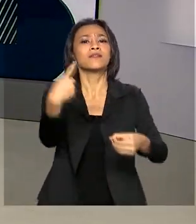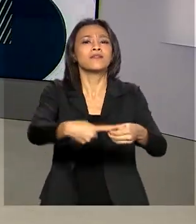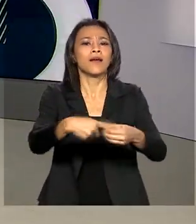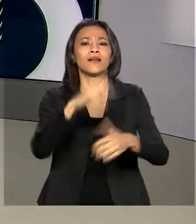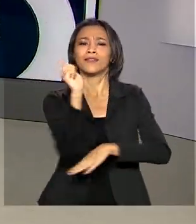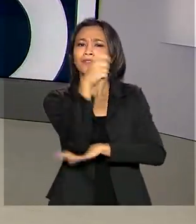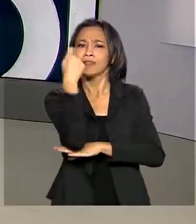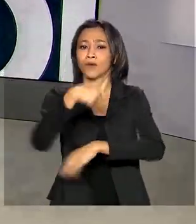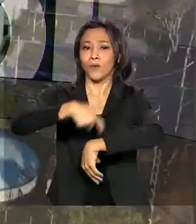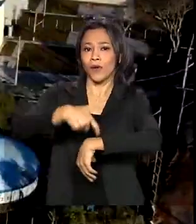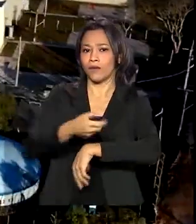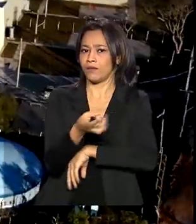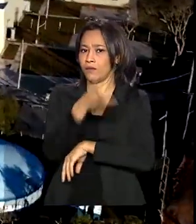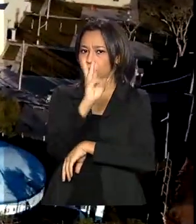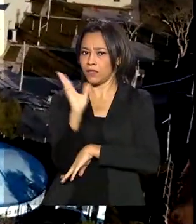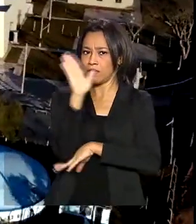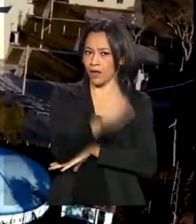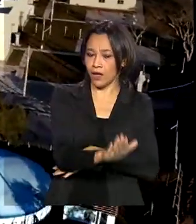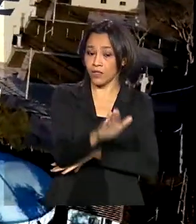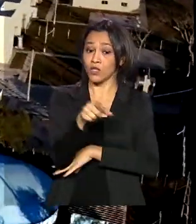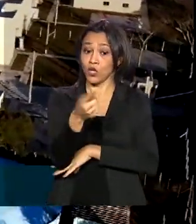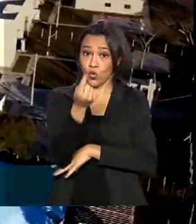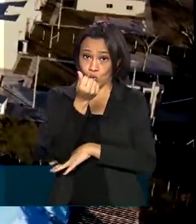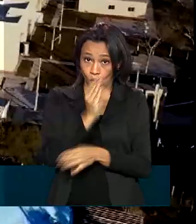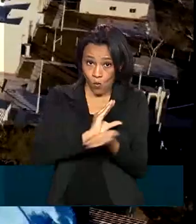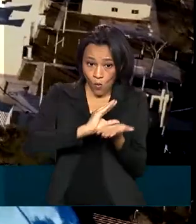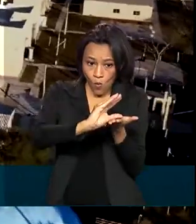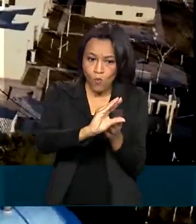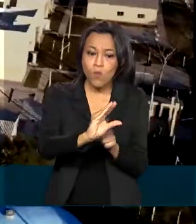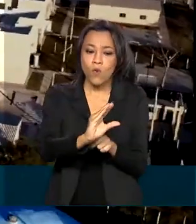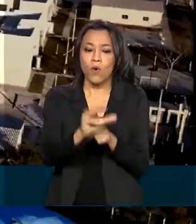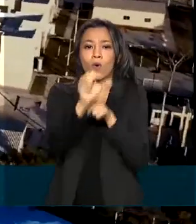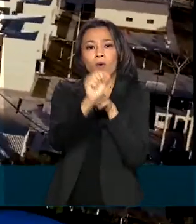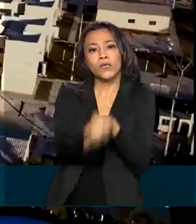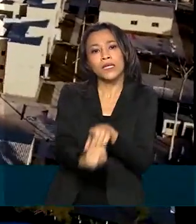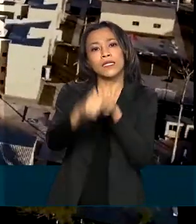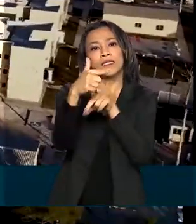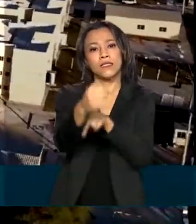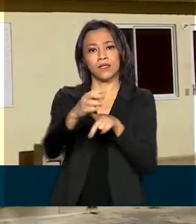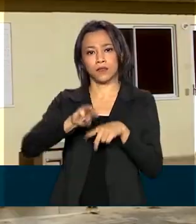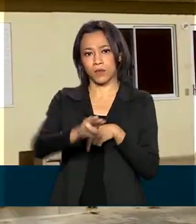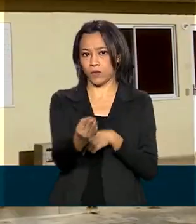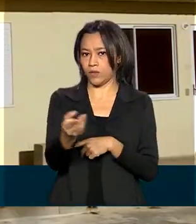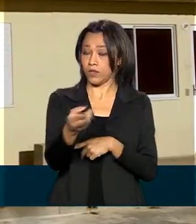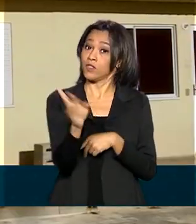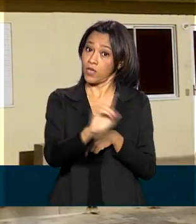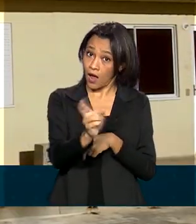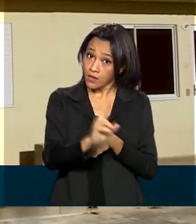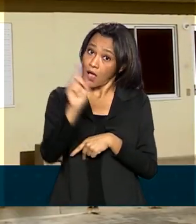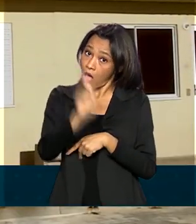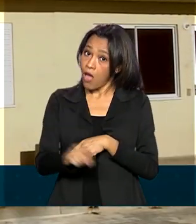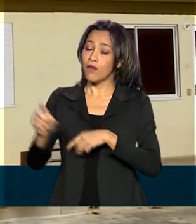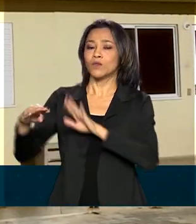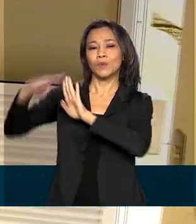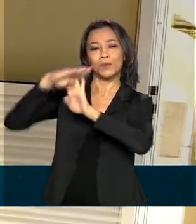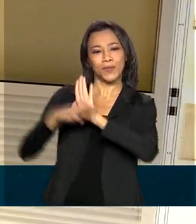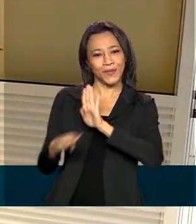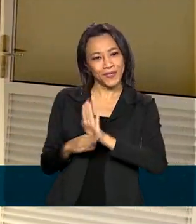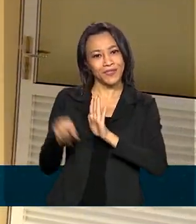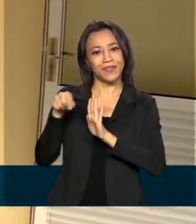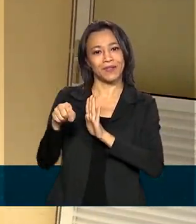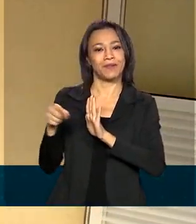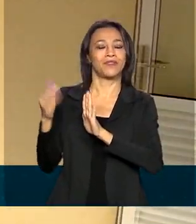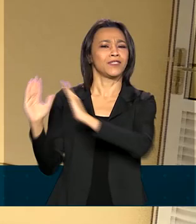das 3 horas da tarde. O investimento foi de 87 milhões de reais do Programa de Habitação Popular.